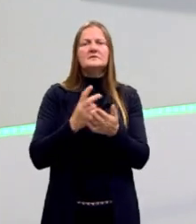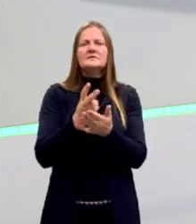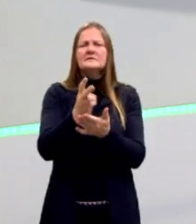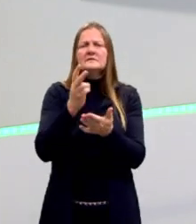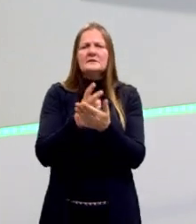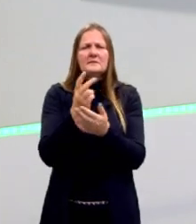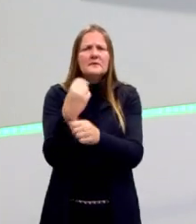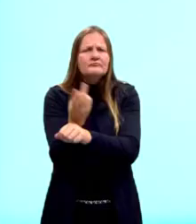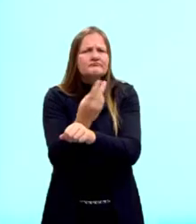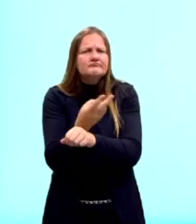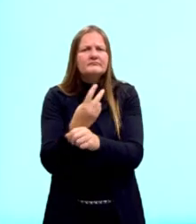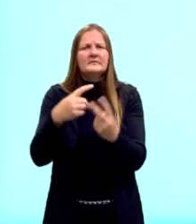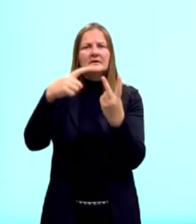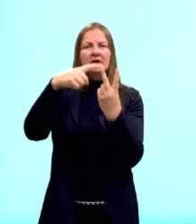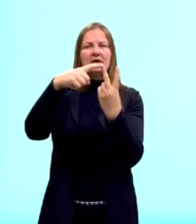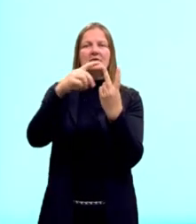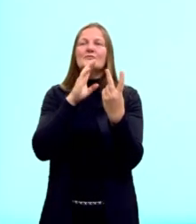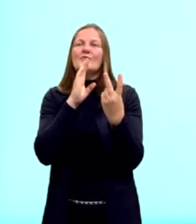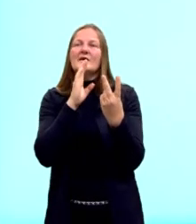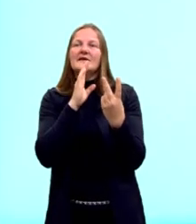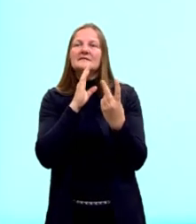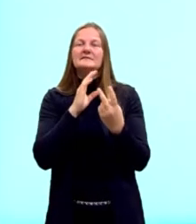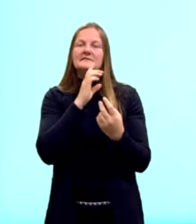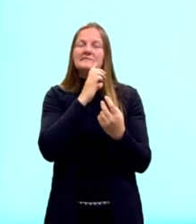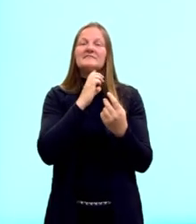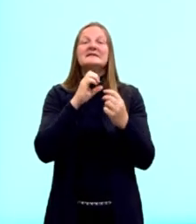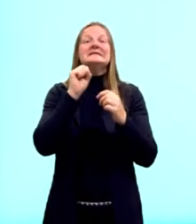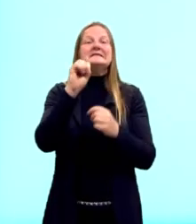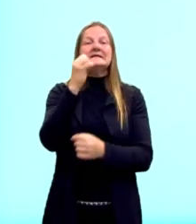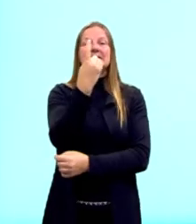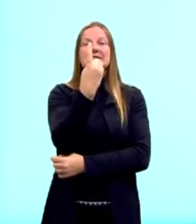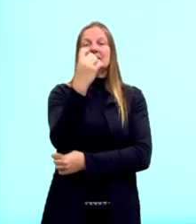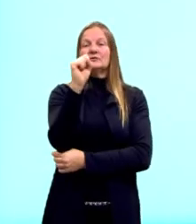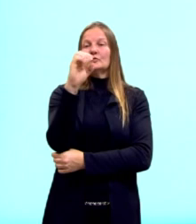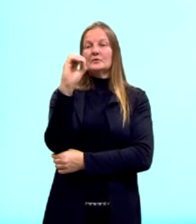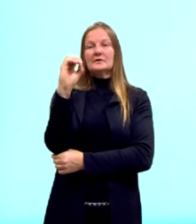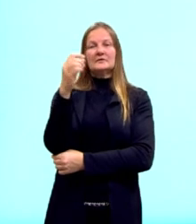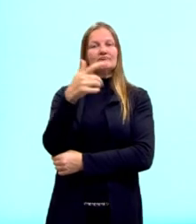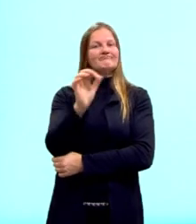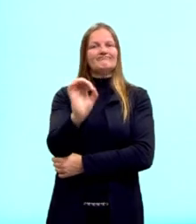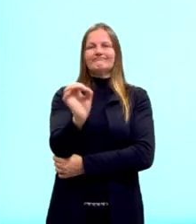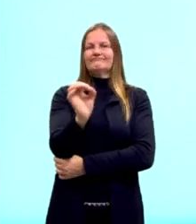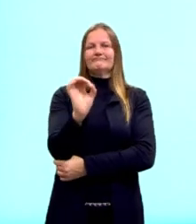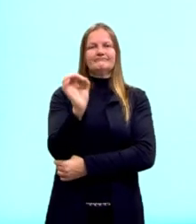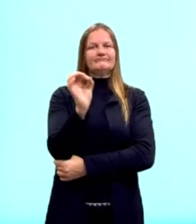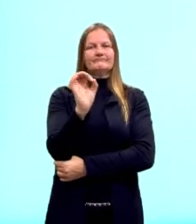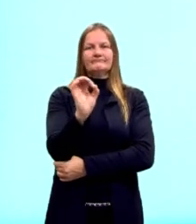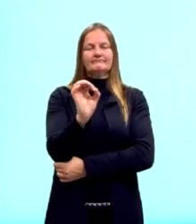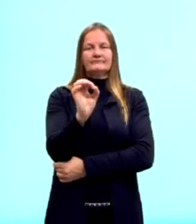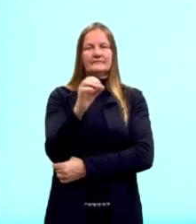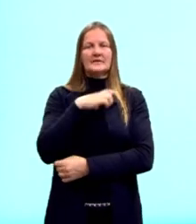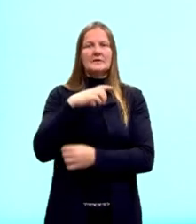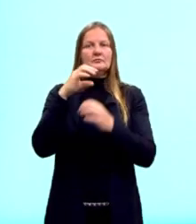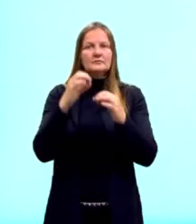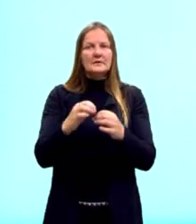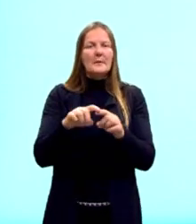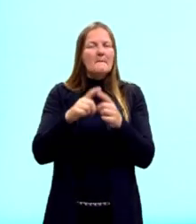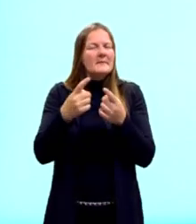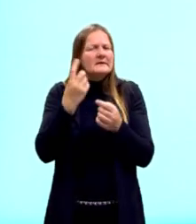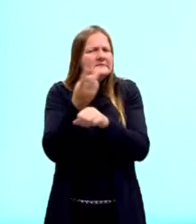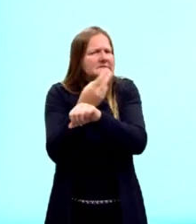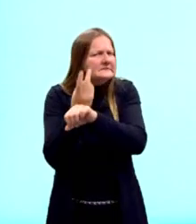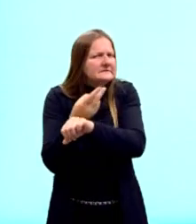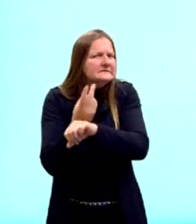buscarem uma raiz conhecida. 180, nós sabemos que não é uma raiz exata, mas nós podemos